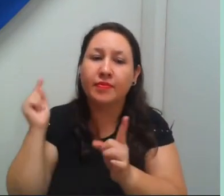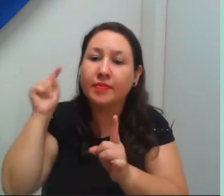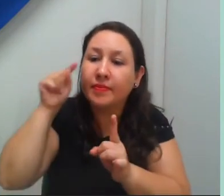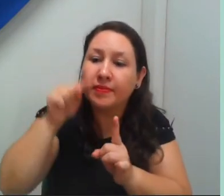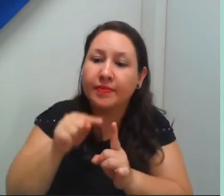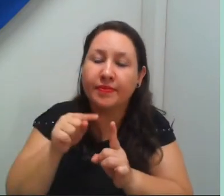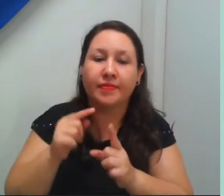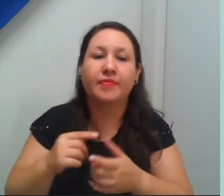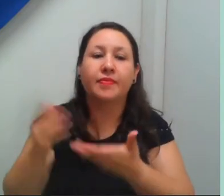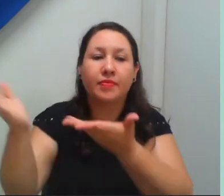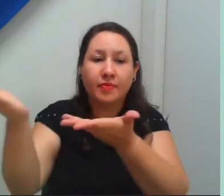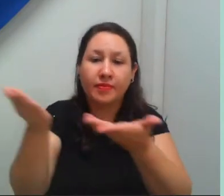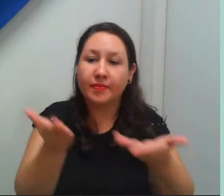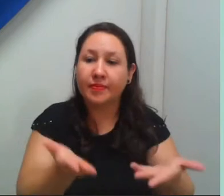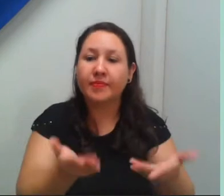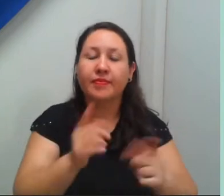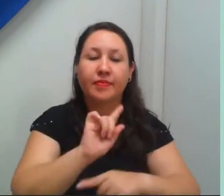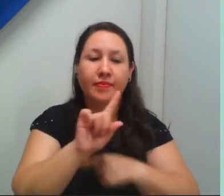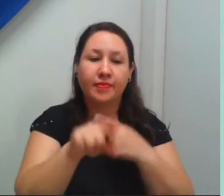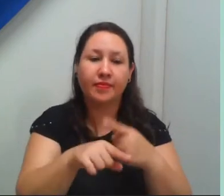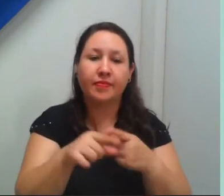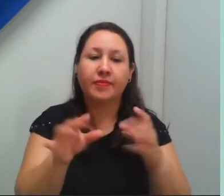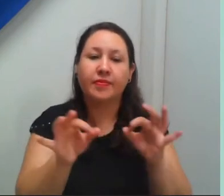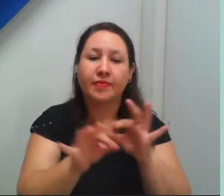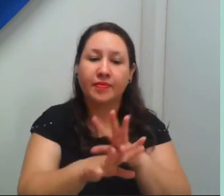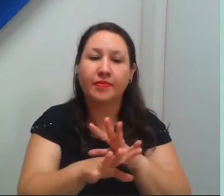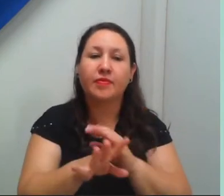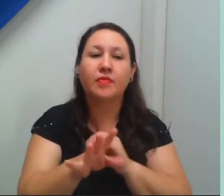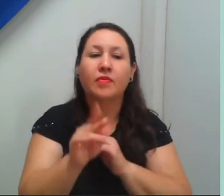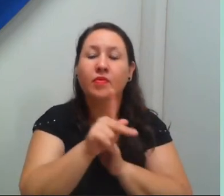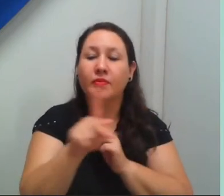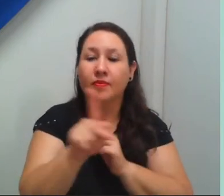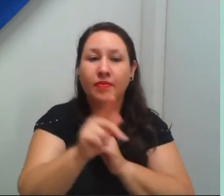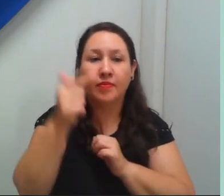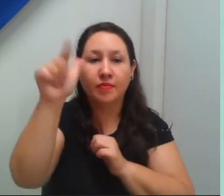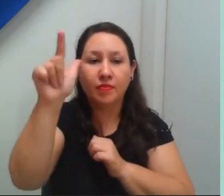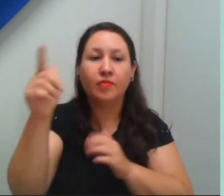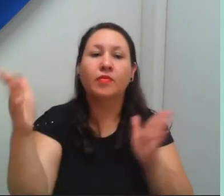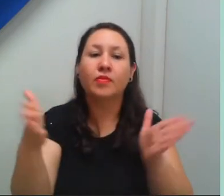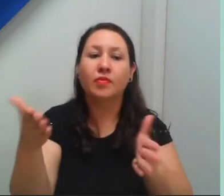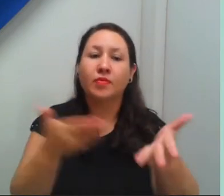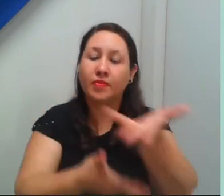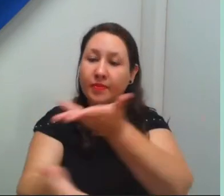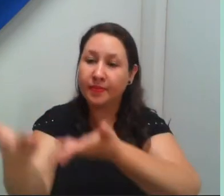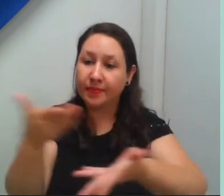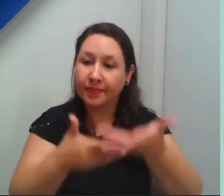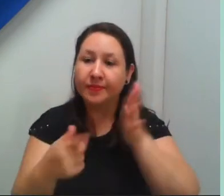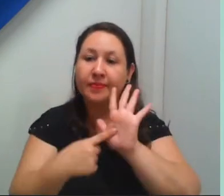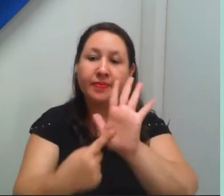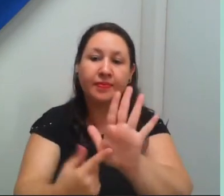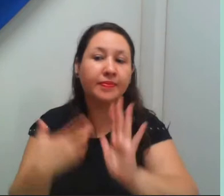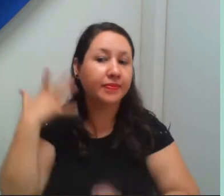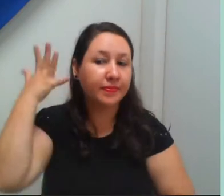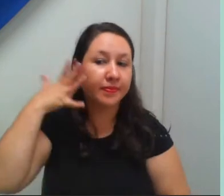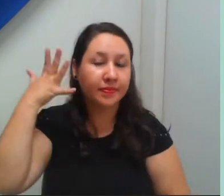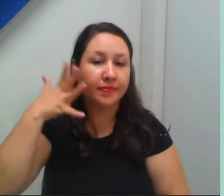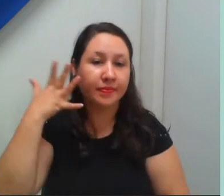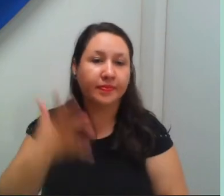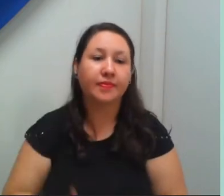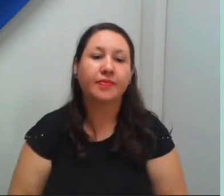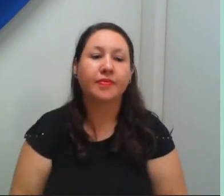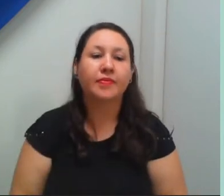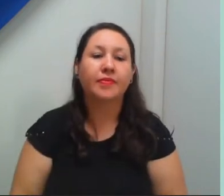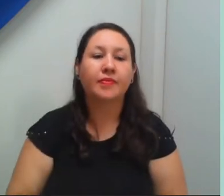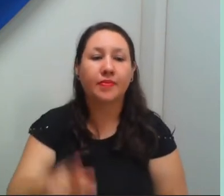Melo Lima, que fará a condução e mediação dessa primeira apresentação do nosso evento. Professor Diego, seja bem